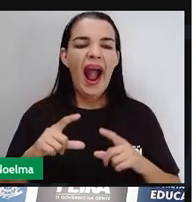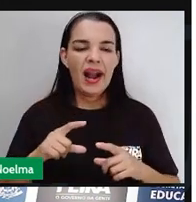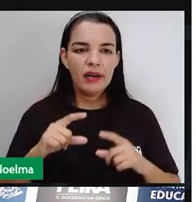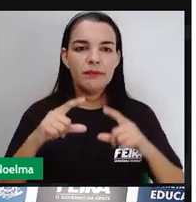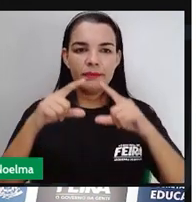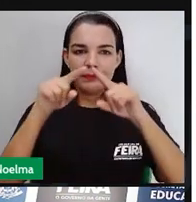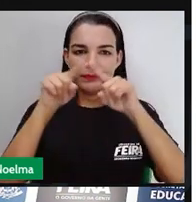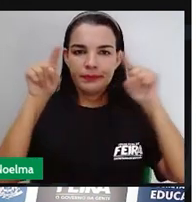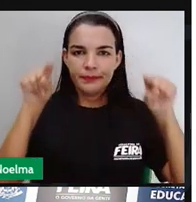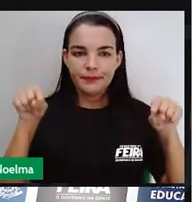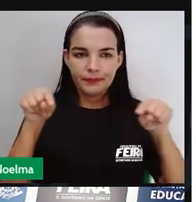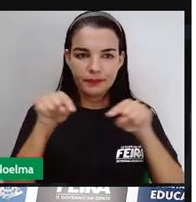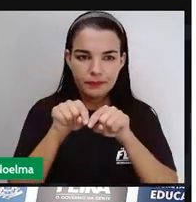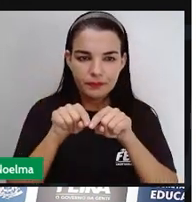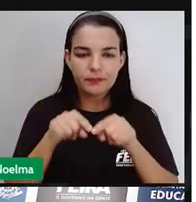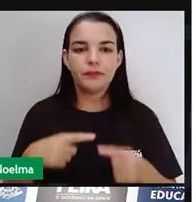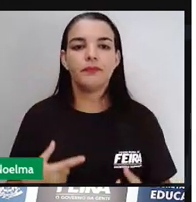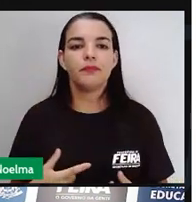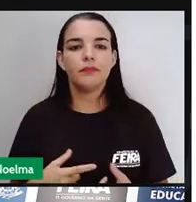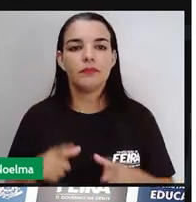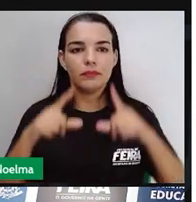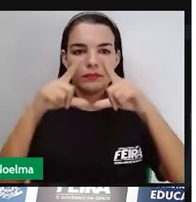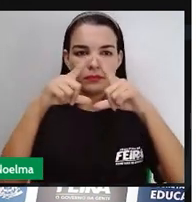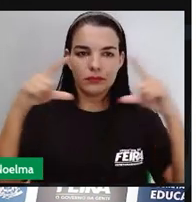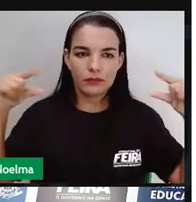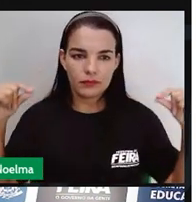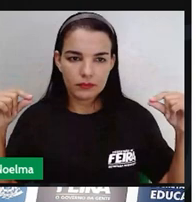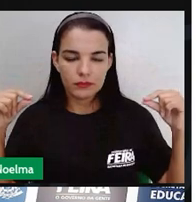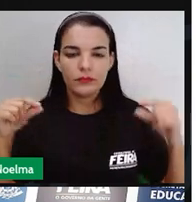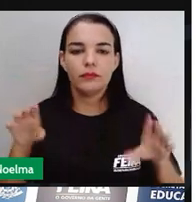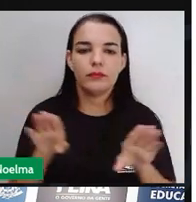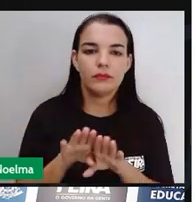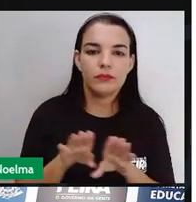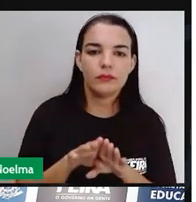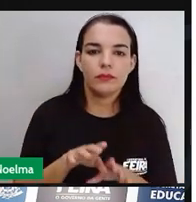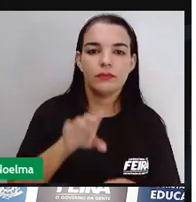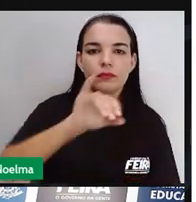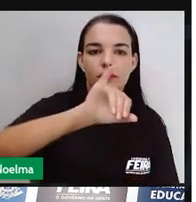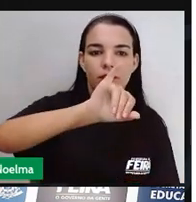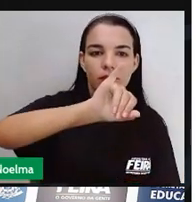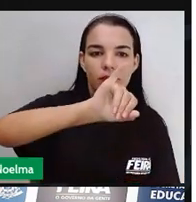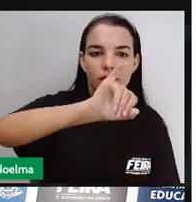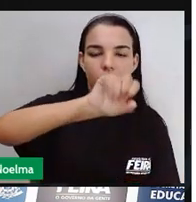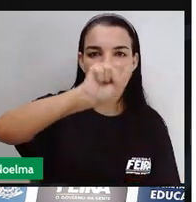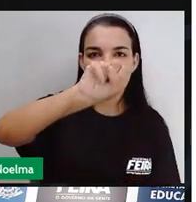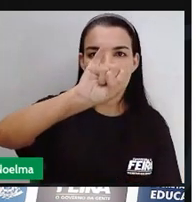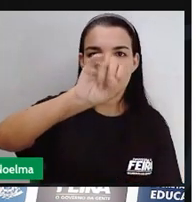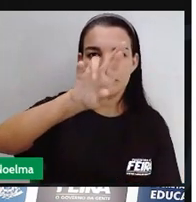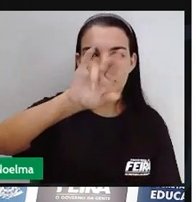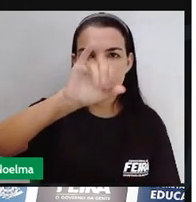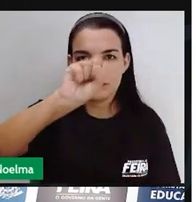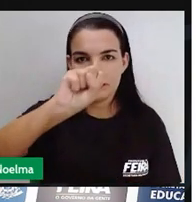sírios e libaneses, que também vieram ao Brasil em procura de melhores condições de vida.